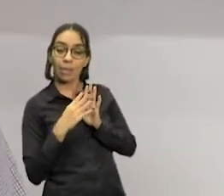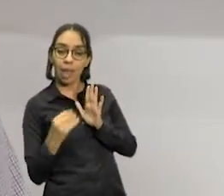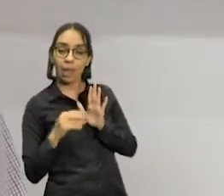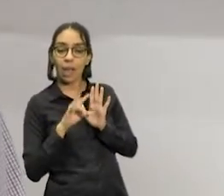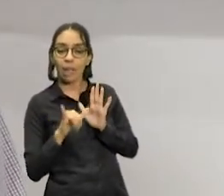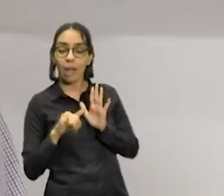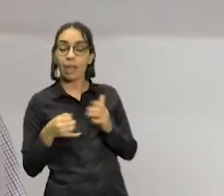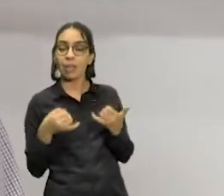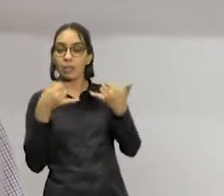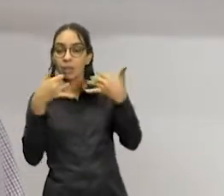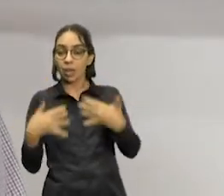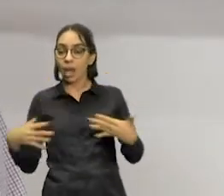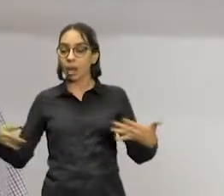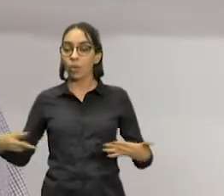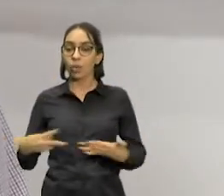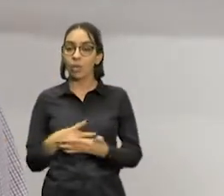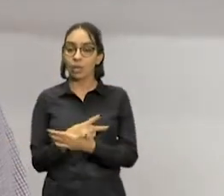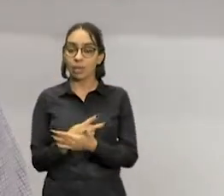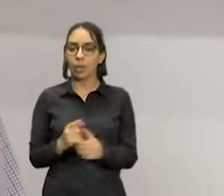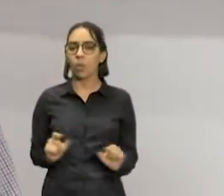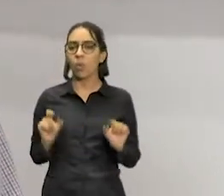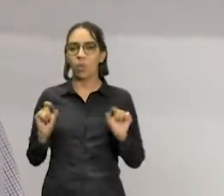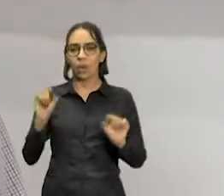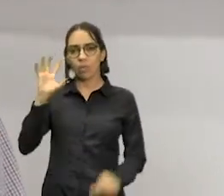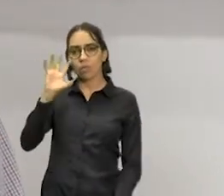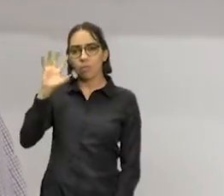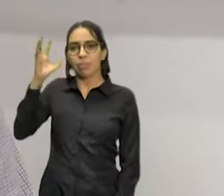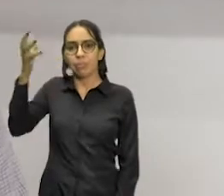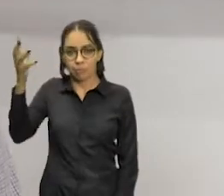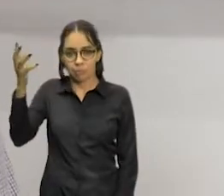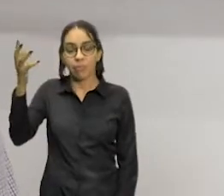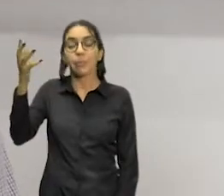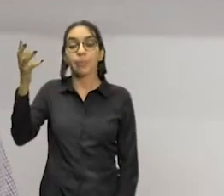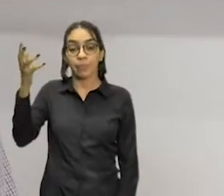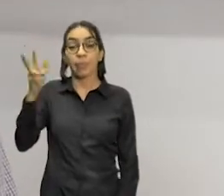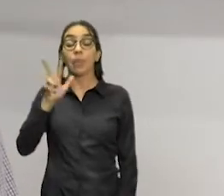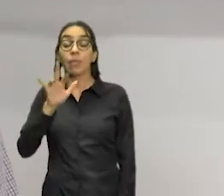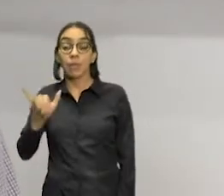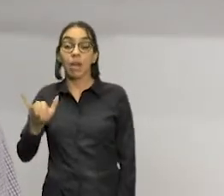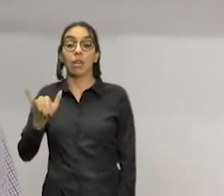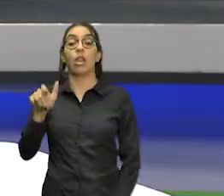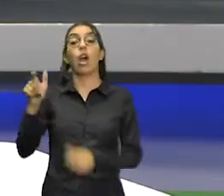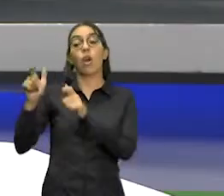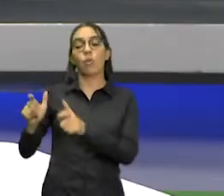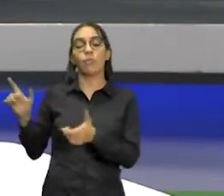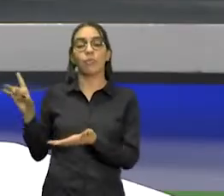fenômeno que está acontecendo lá na ponta, exatamente lá na realidade.